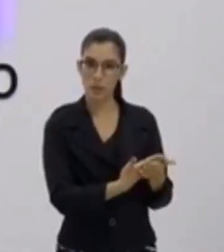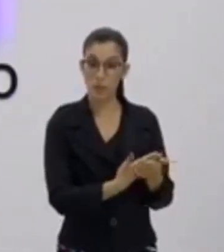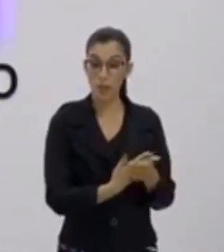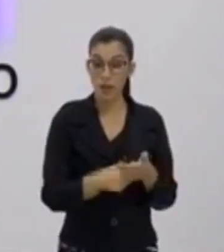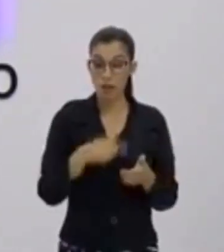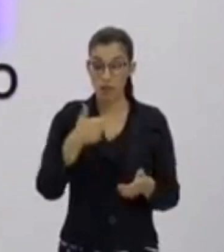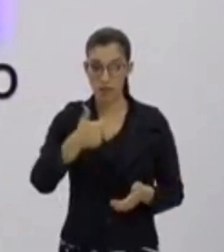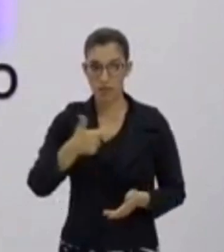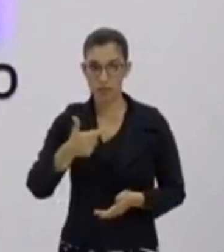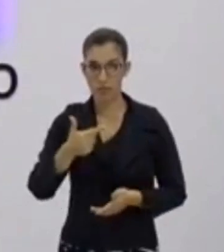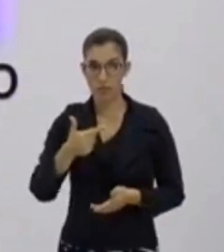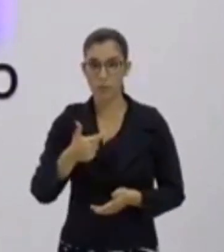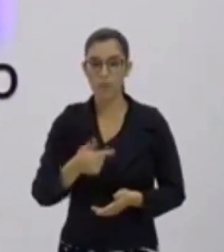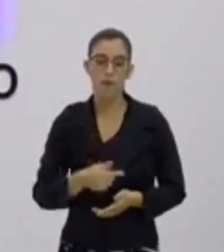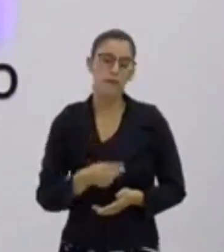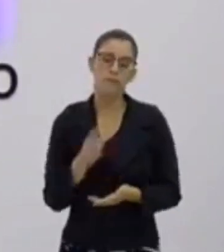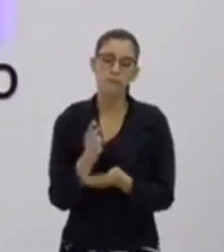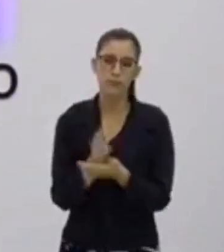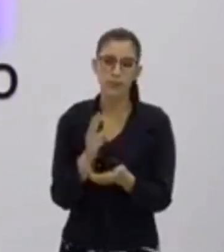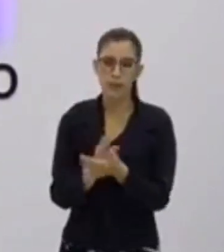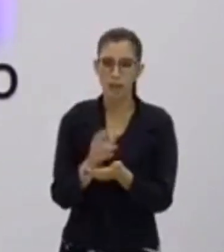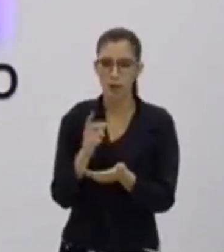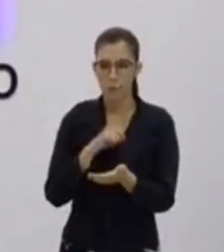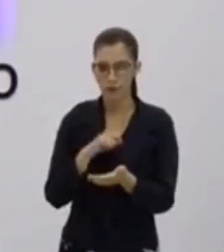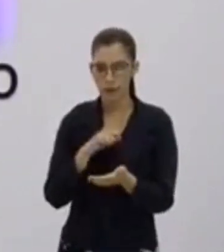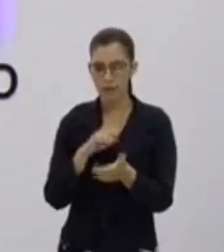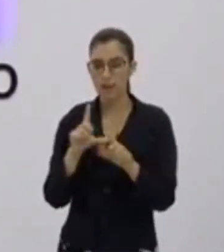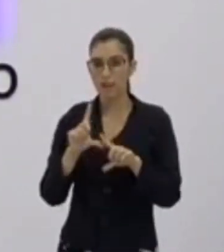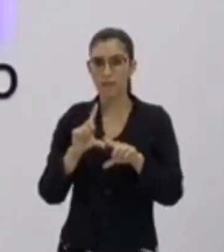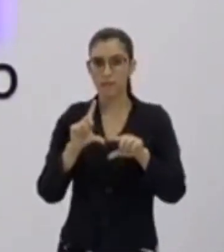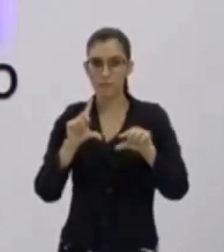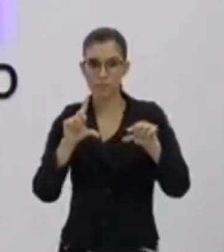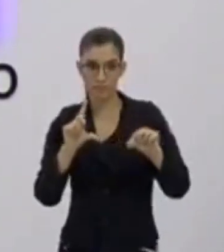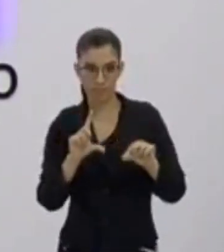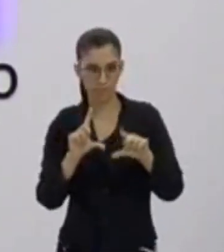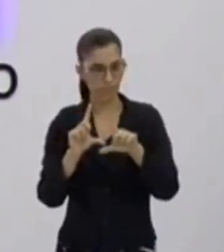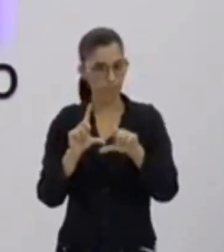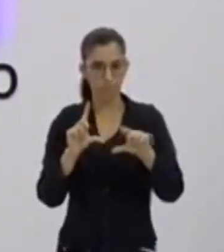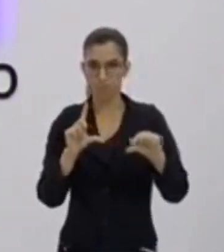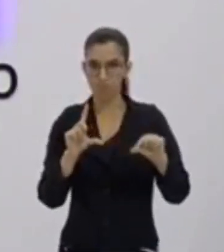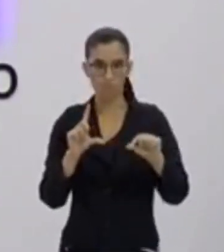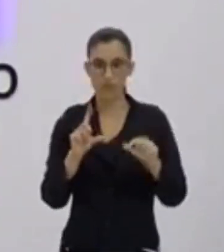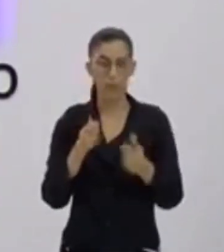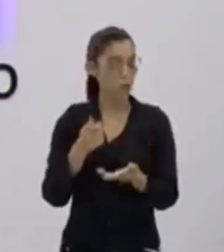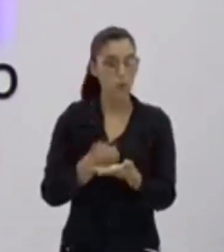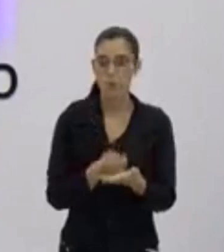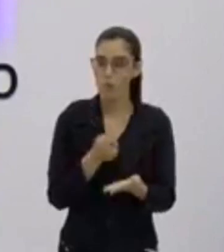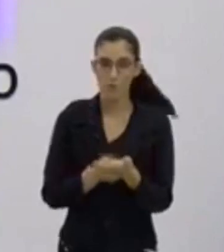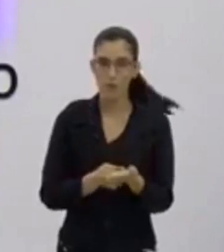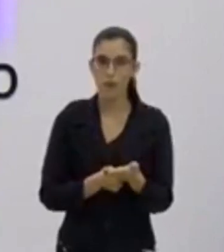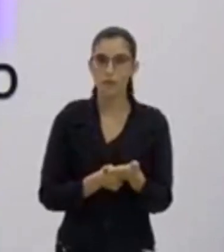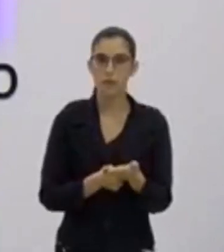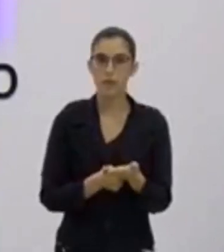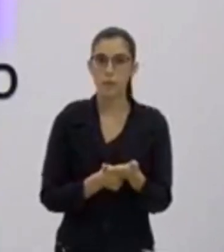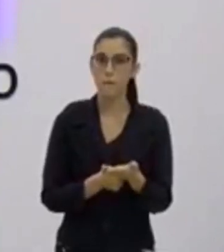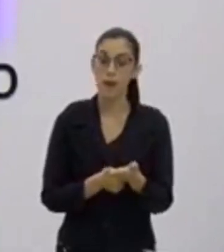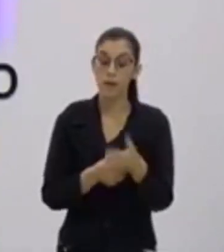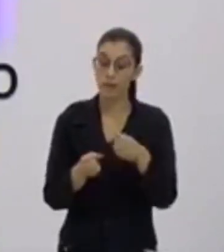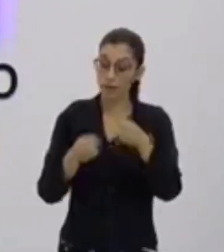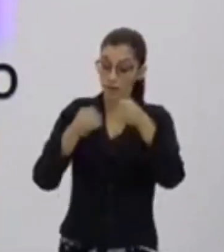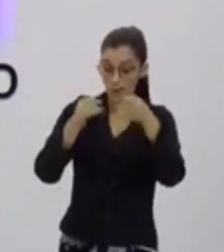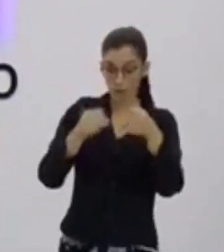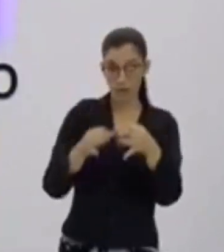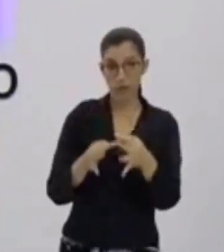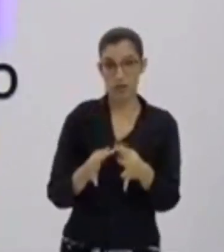informações no mapa, não há a necessidade de se produzir uma legenda. A legenda, ela já vai trazer uma explicação